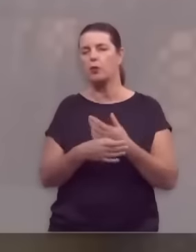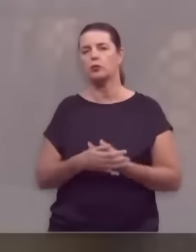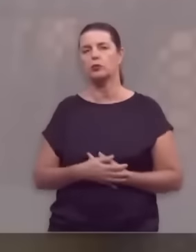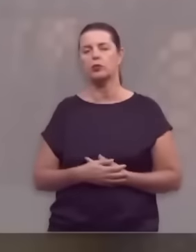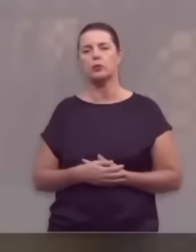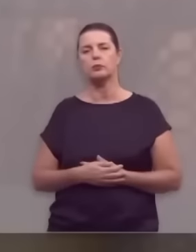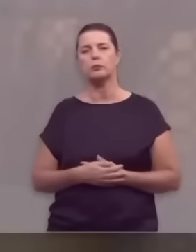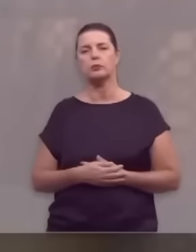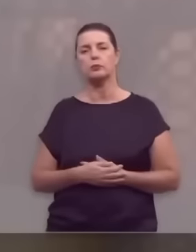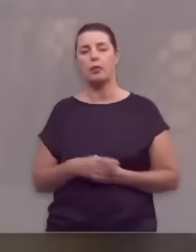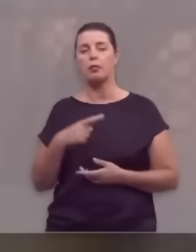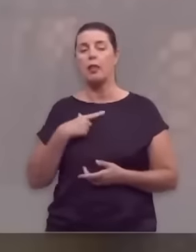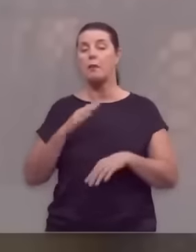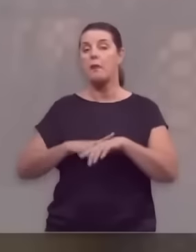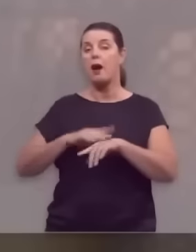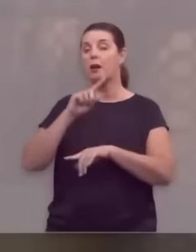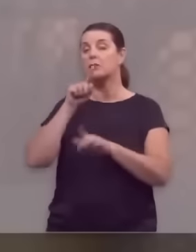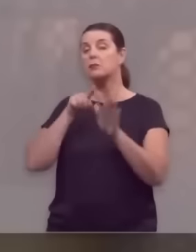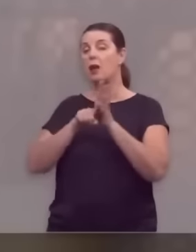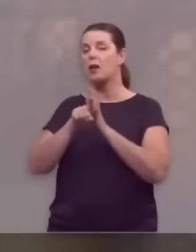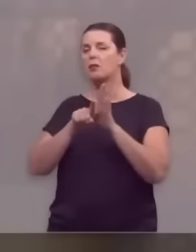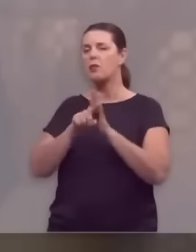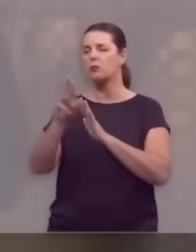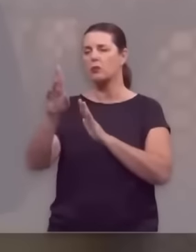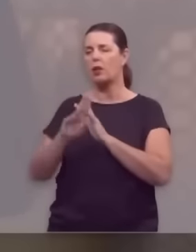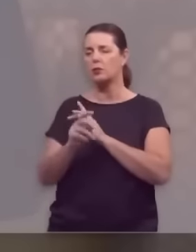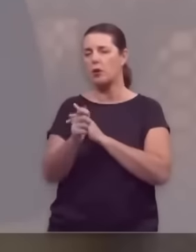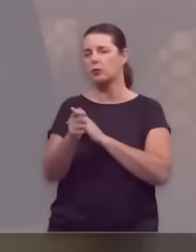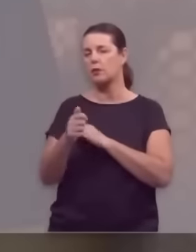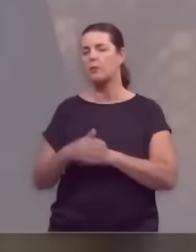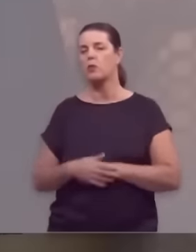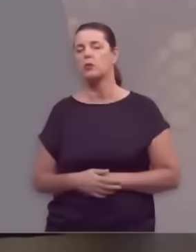Há mais perguntas do que respostas.